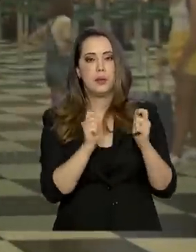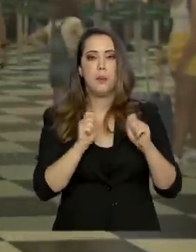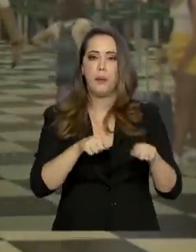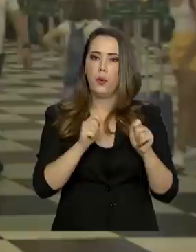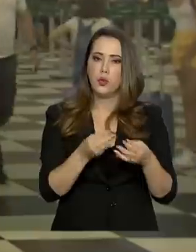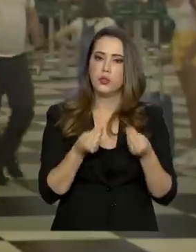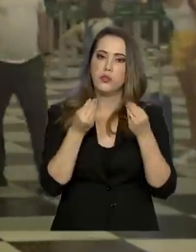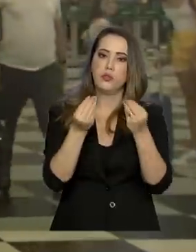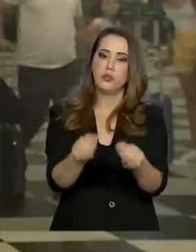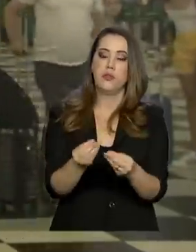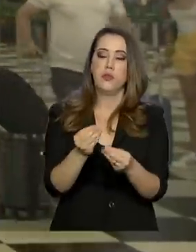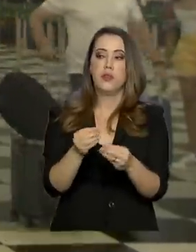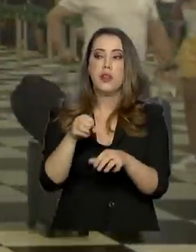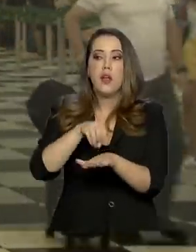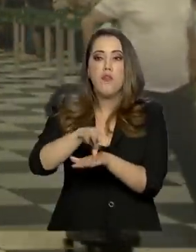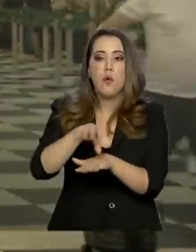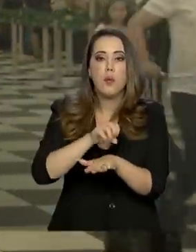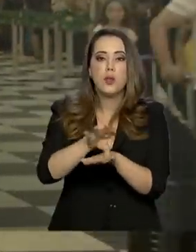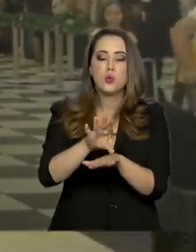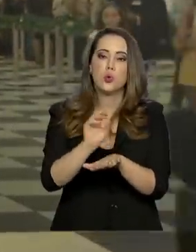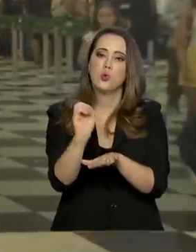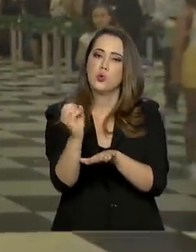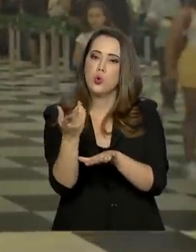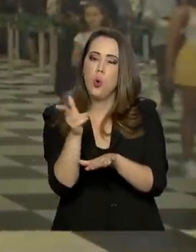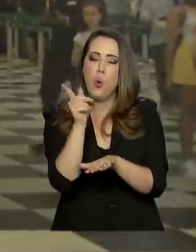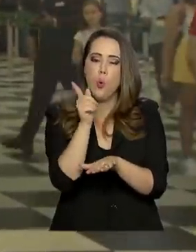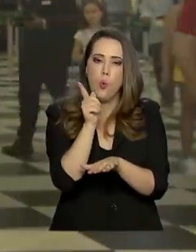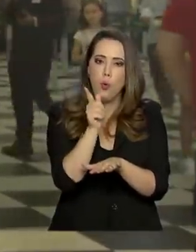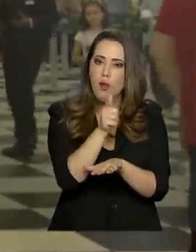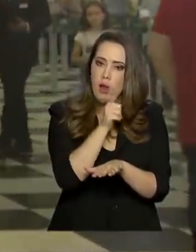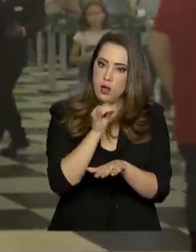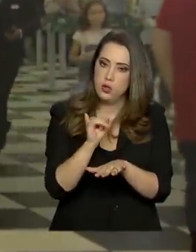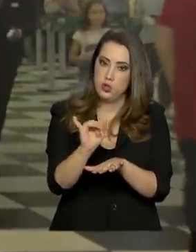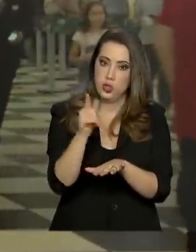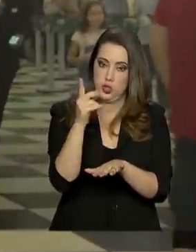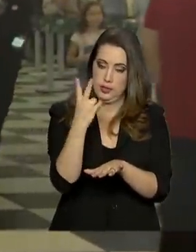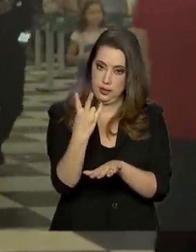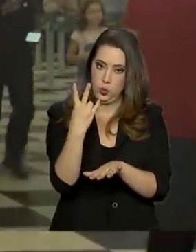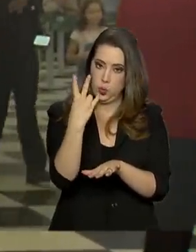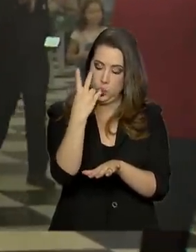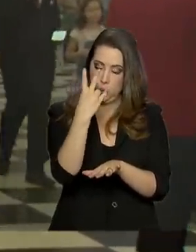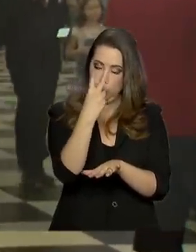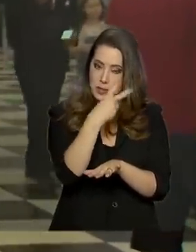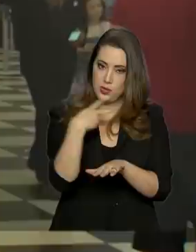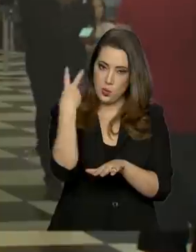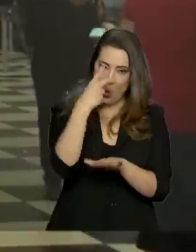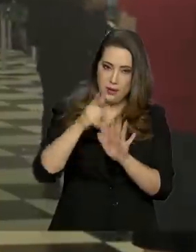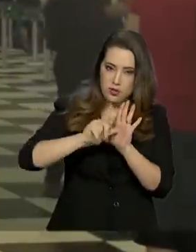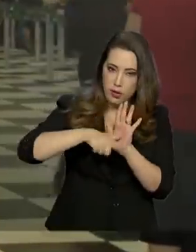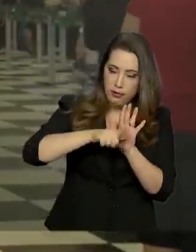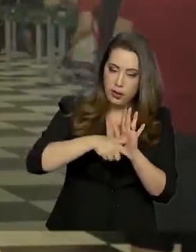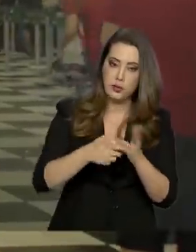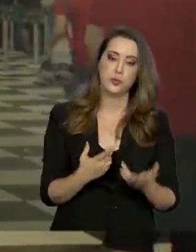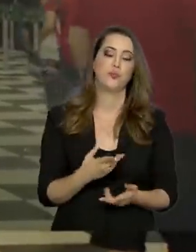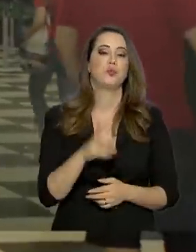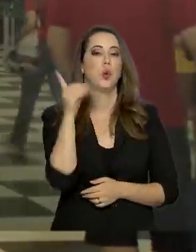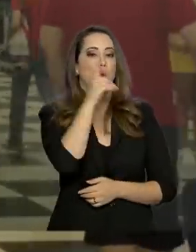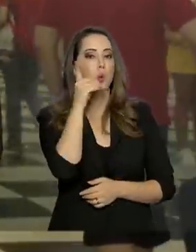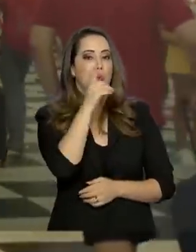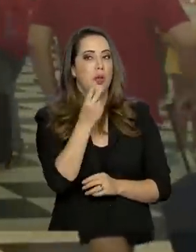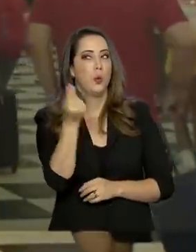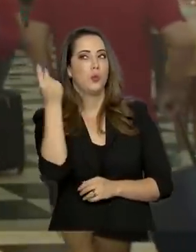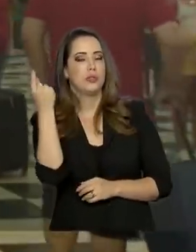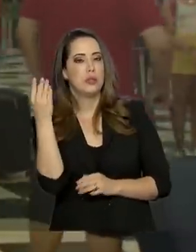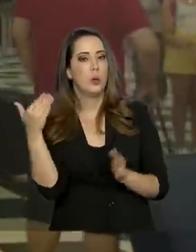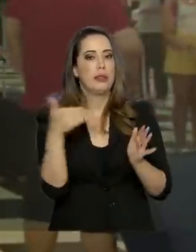horas de atraso. No geral, as pessoas devem viajar um pouco mais de avião neste fim de ano. Do domingo passado até o próximo, a Infraero